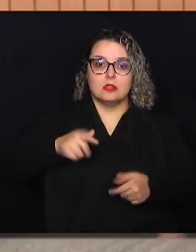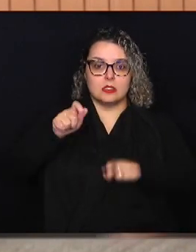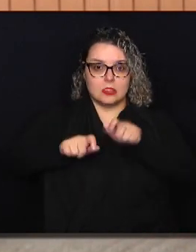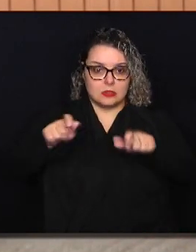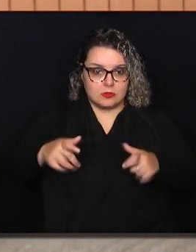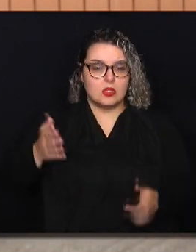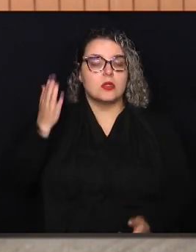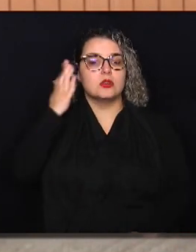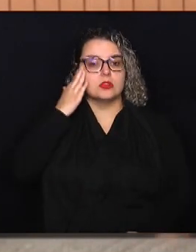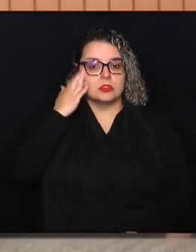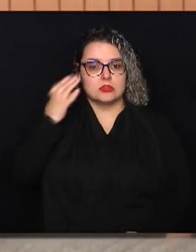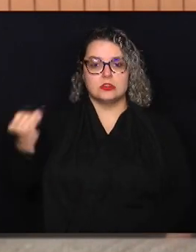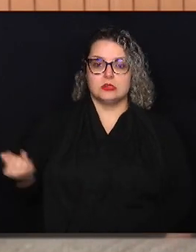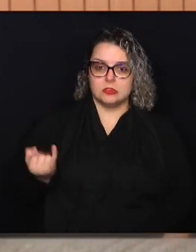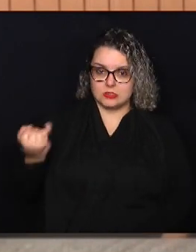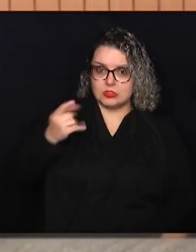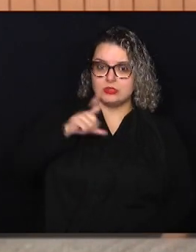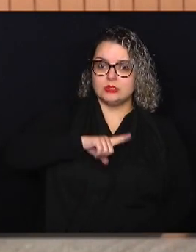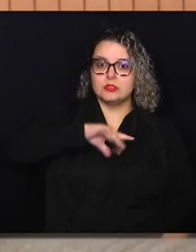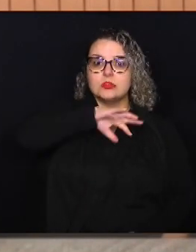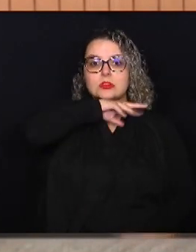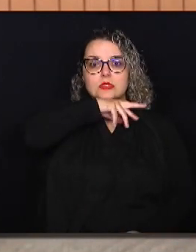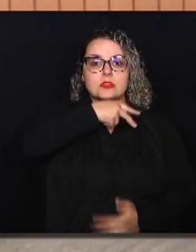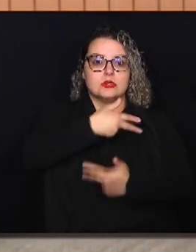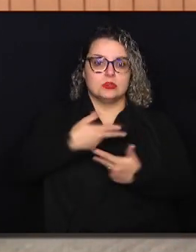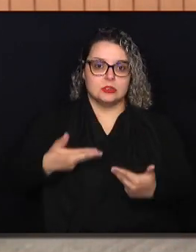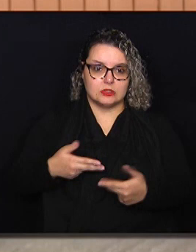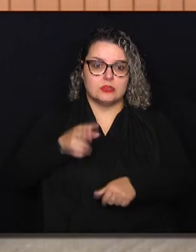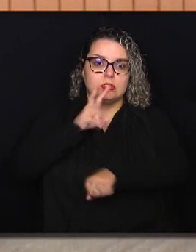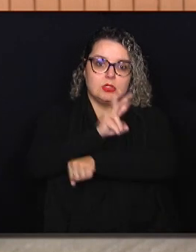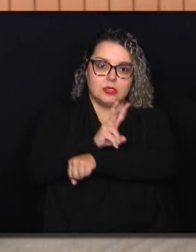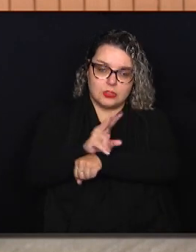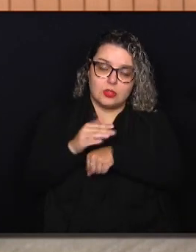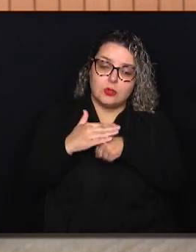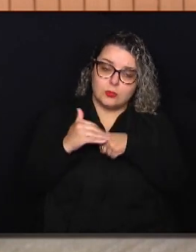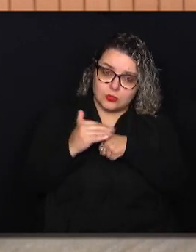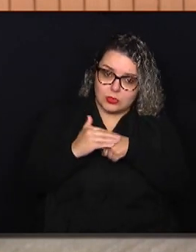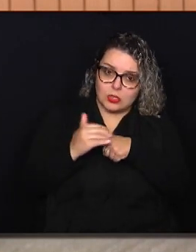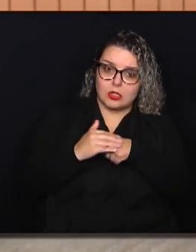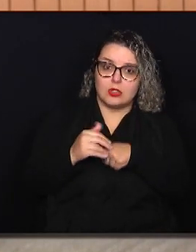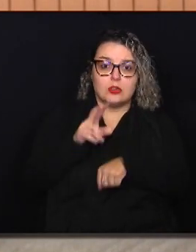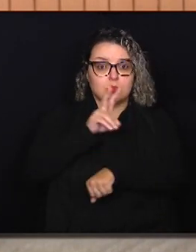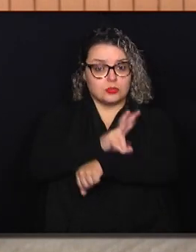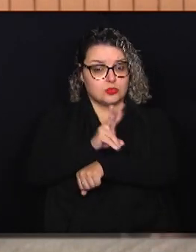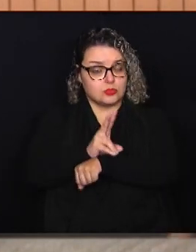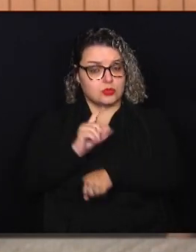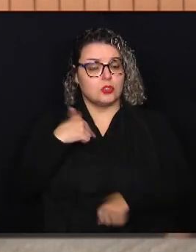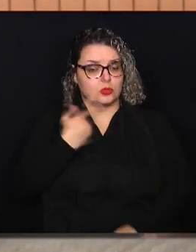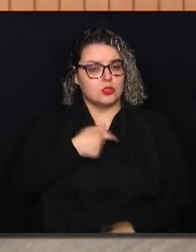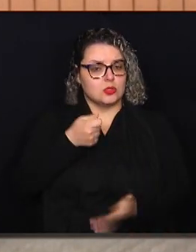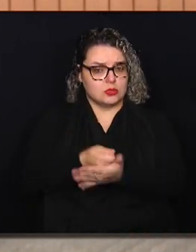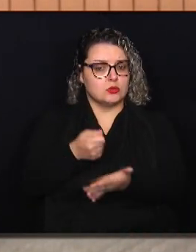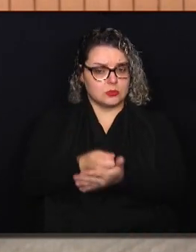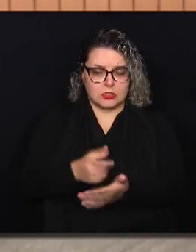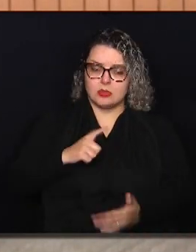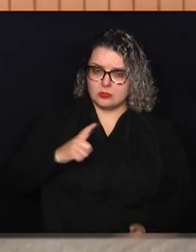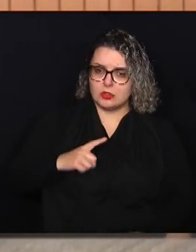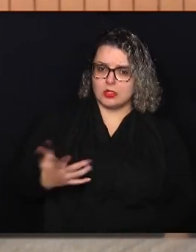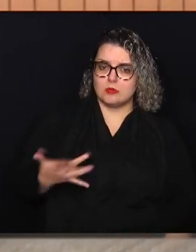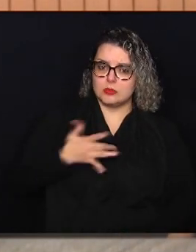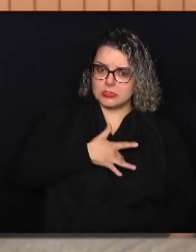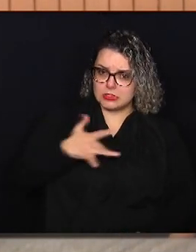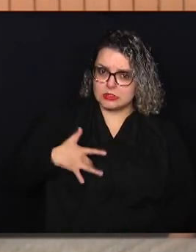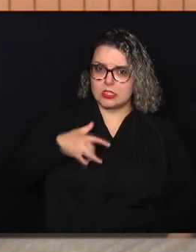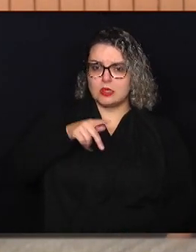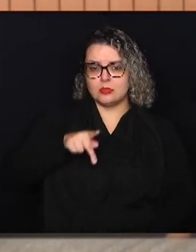sabem da importância de ter um animal e cuidar com carinho, e cuidar dele. A gente tem a obrigação de cuidar da saúde dos pets